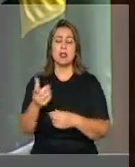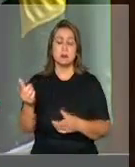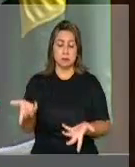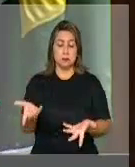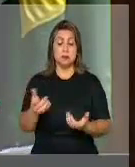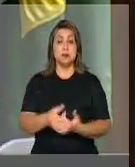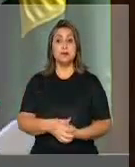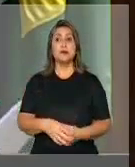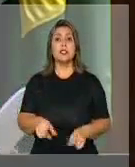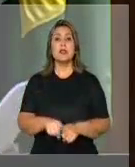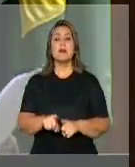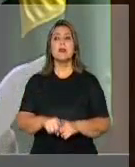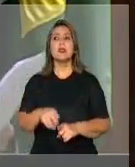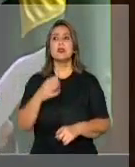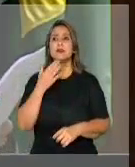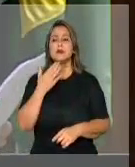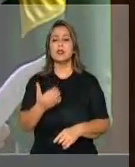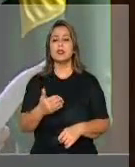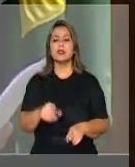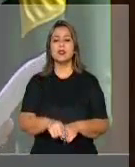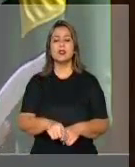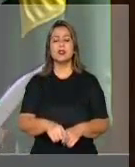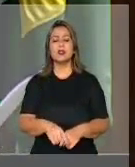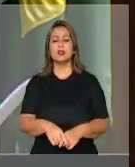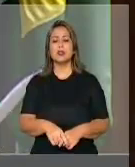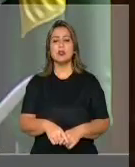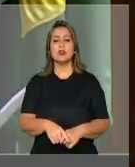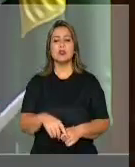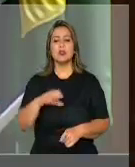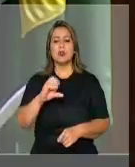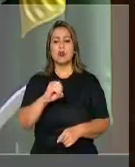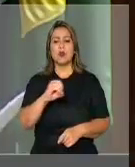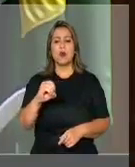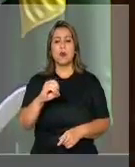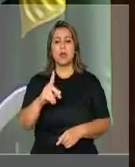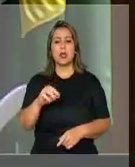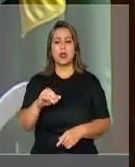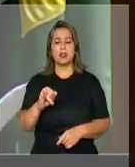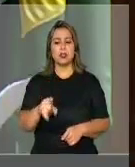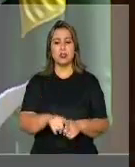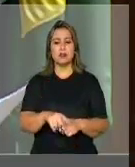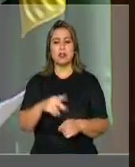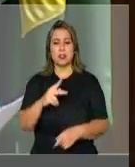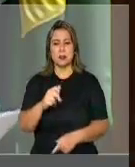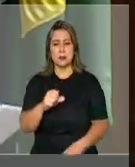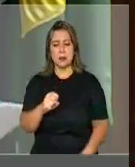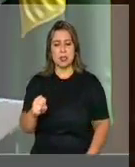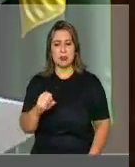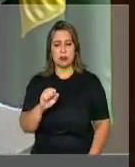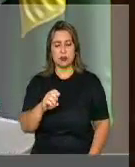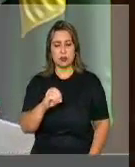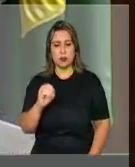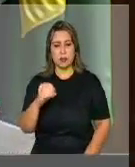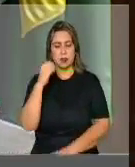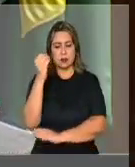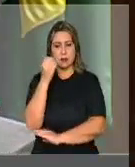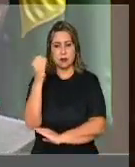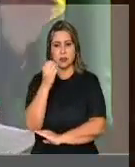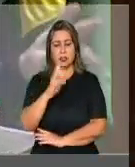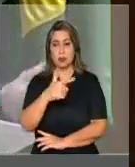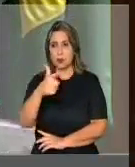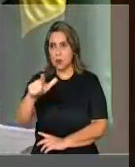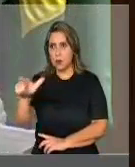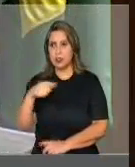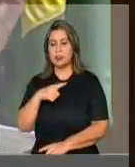E, concluir, presidente, eu queria dar só o exemplo de uma pequena cooperativa do município de Passo do Sobrado, no Rio Grande do Sul, que, assim